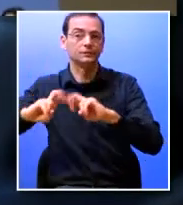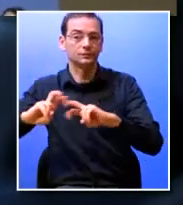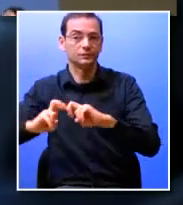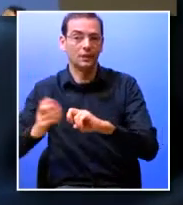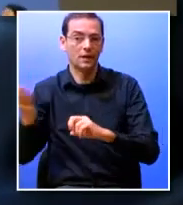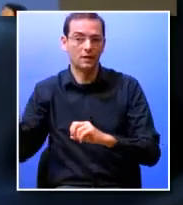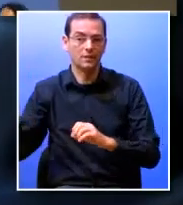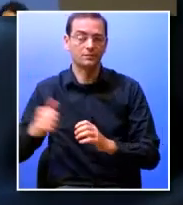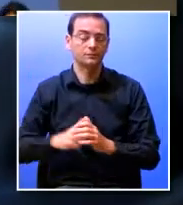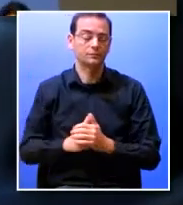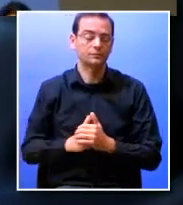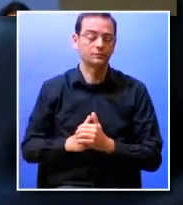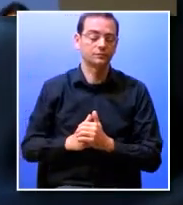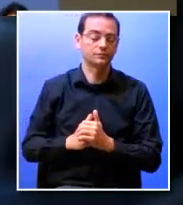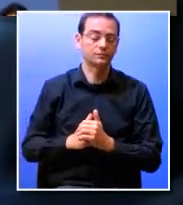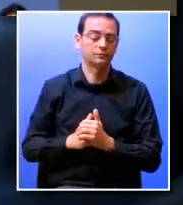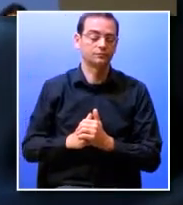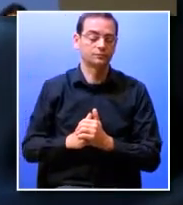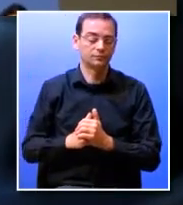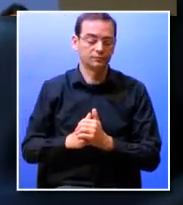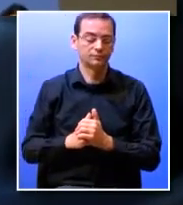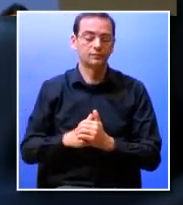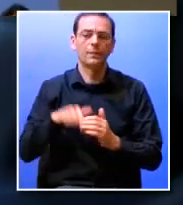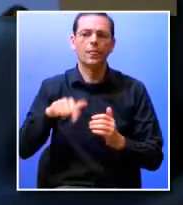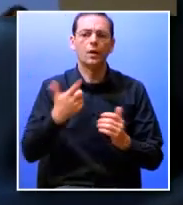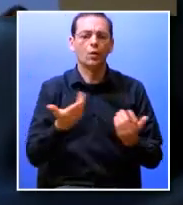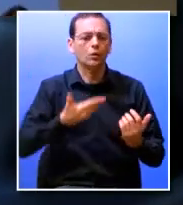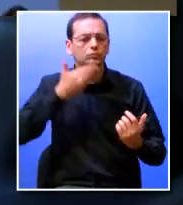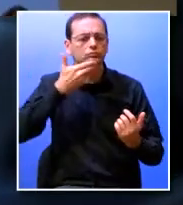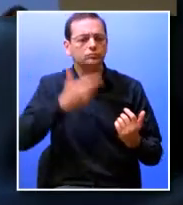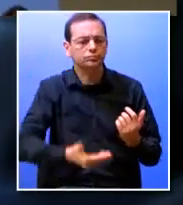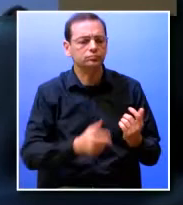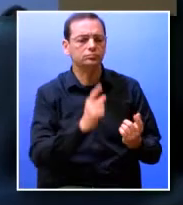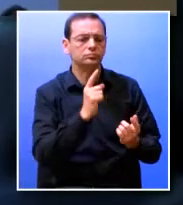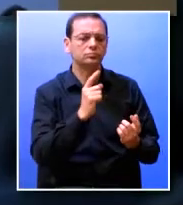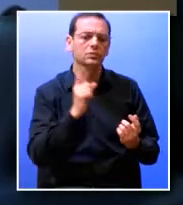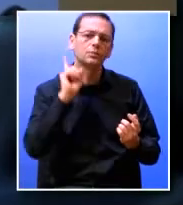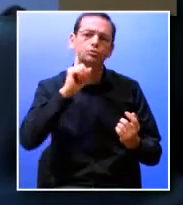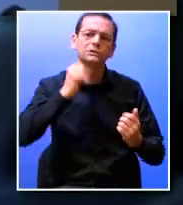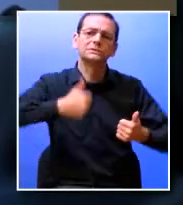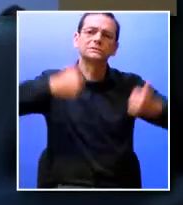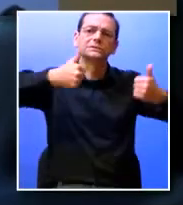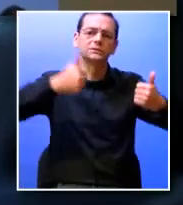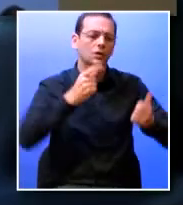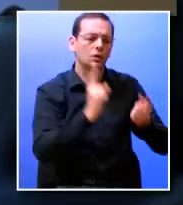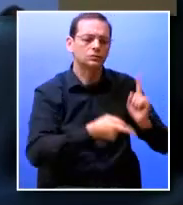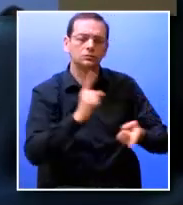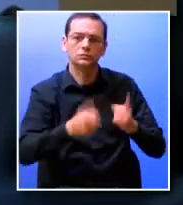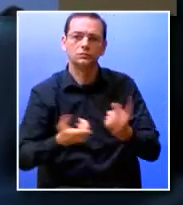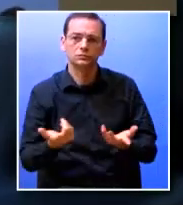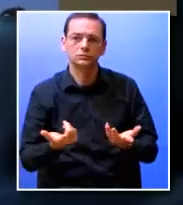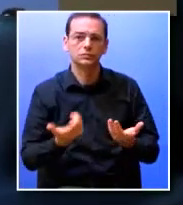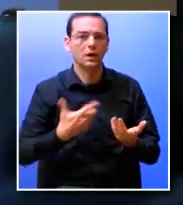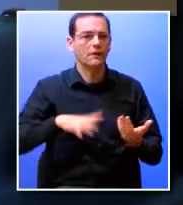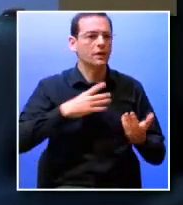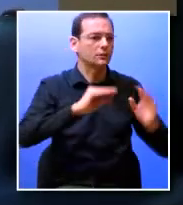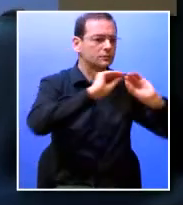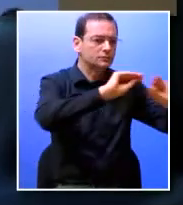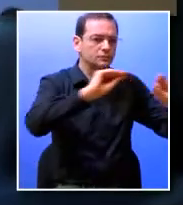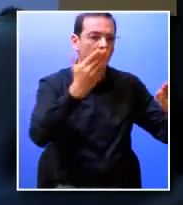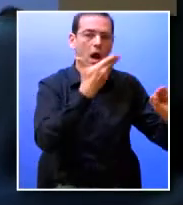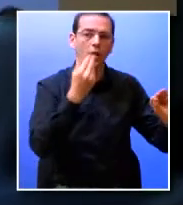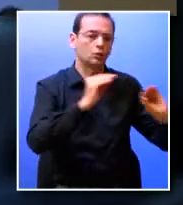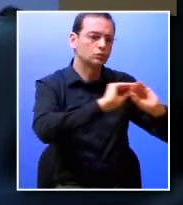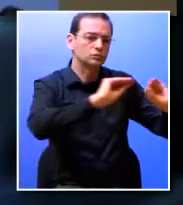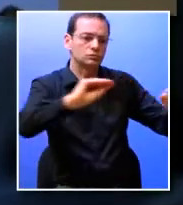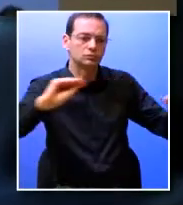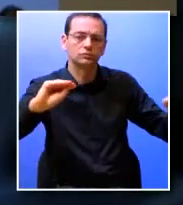pensei então que competências são estas que competências chave são estas que nós queremos desenvolver nos nossos alunos aqui